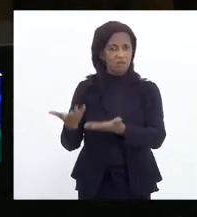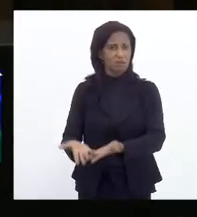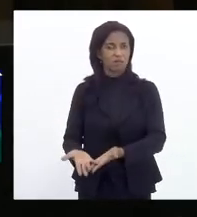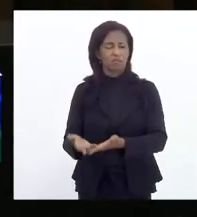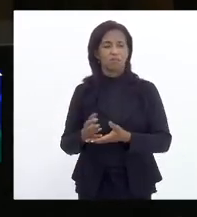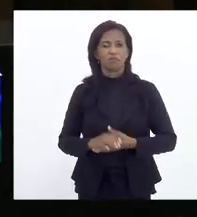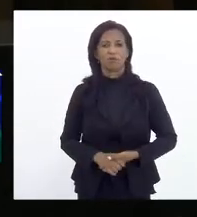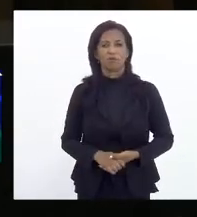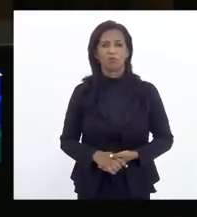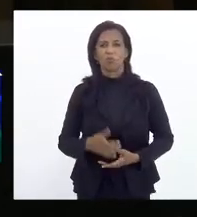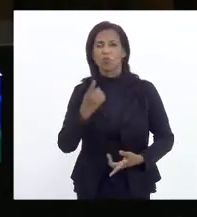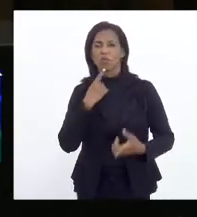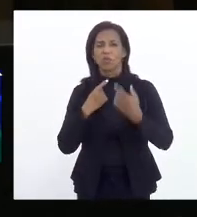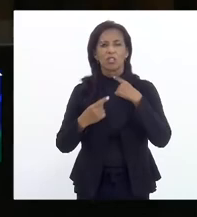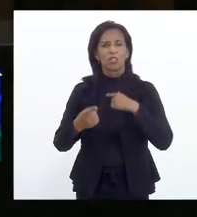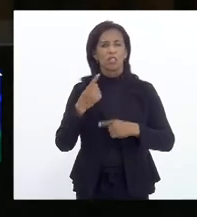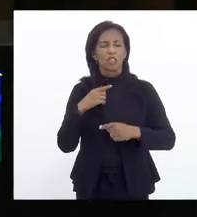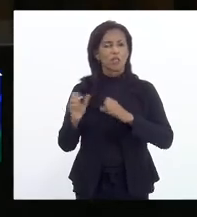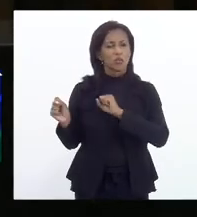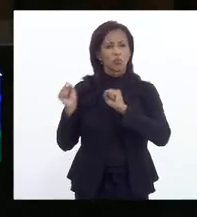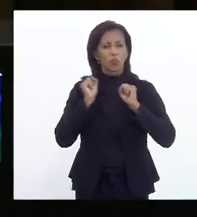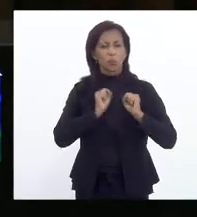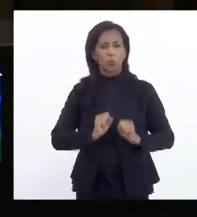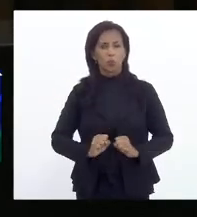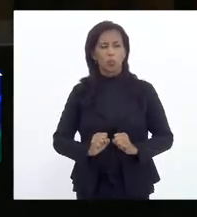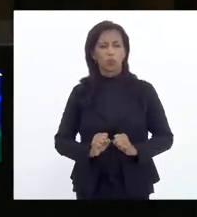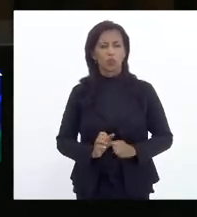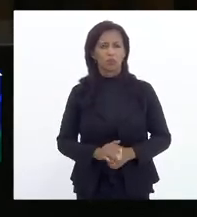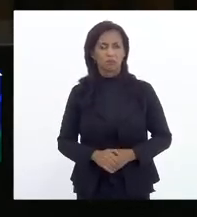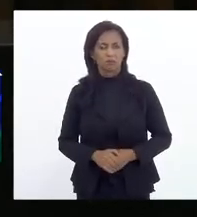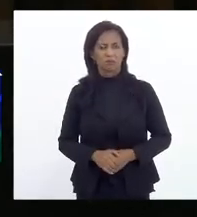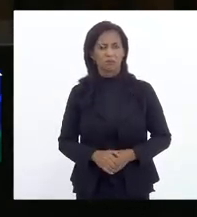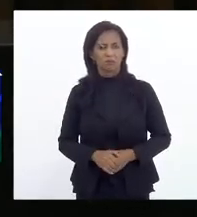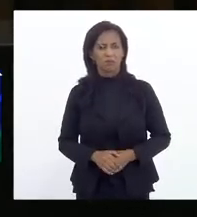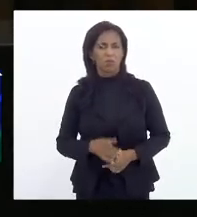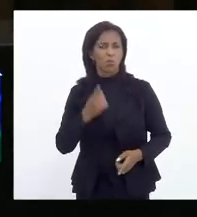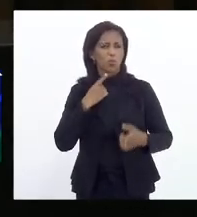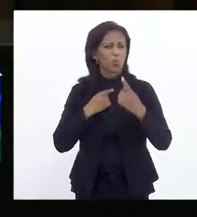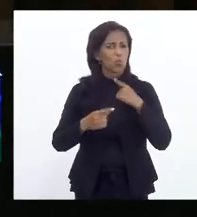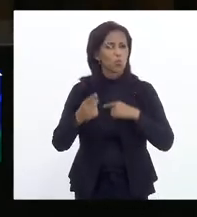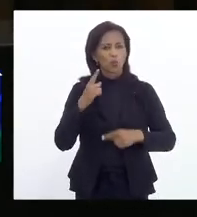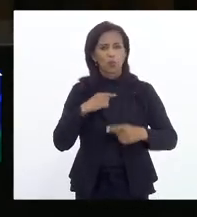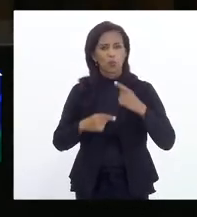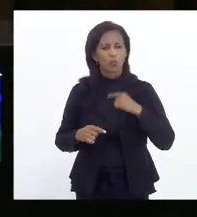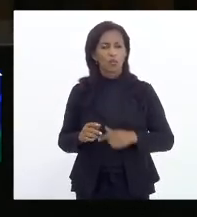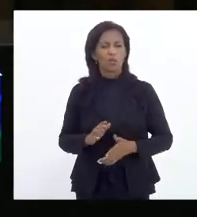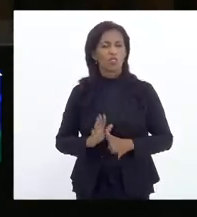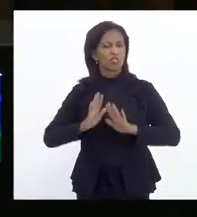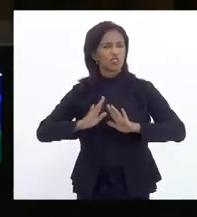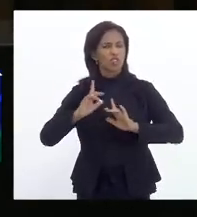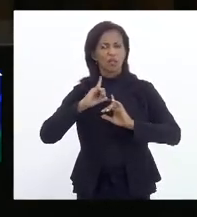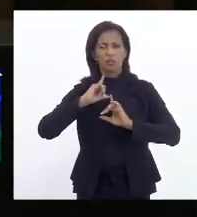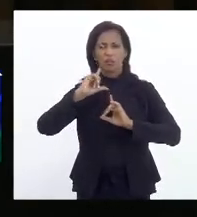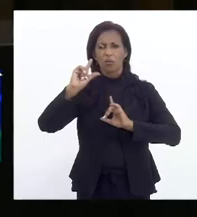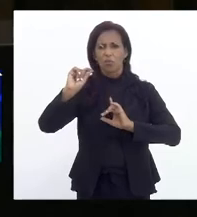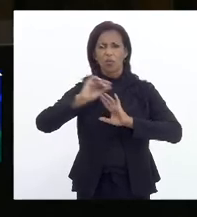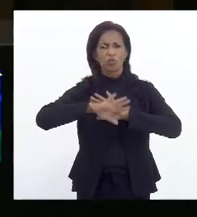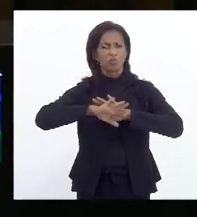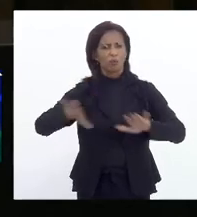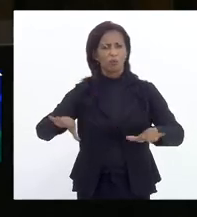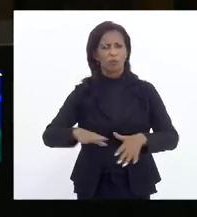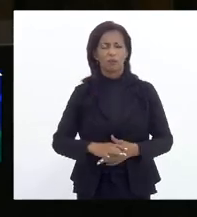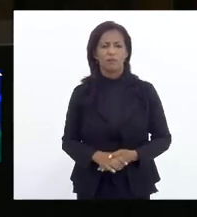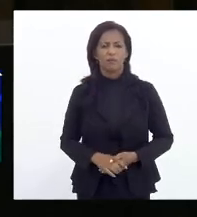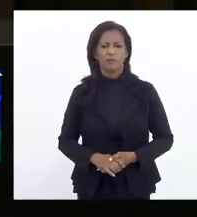o desejo de poder insaciável já foi longe demais.